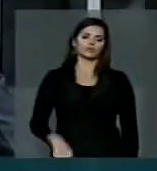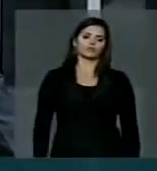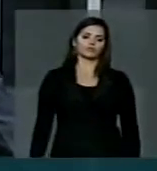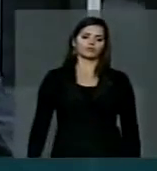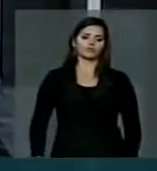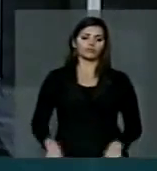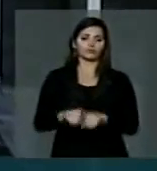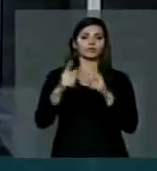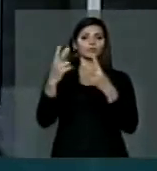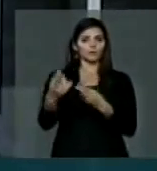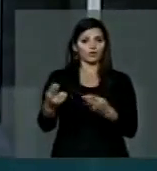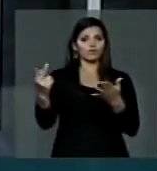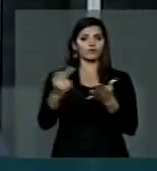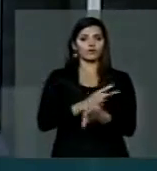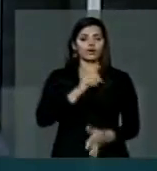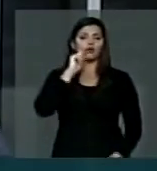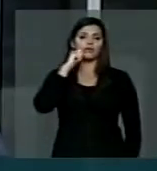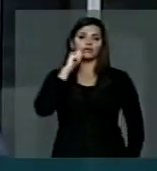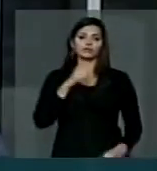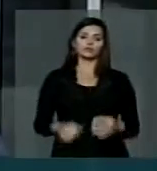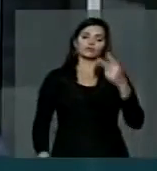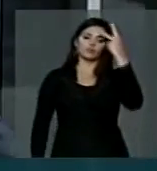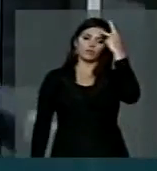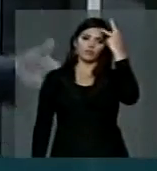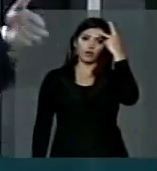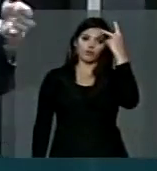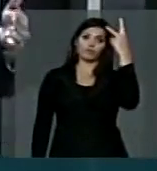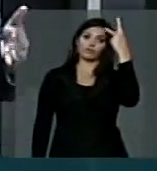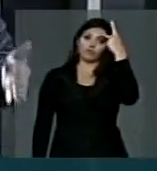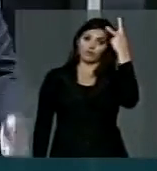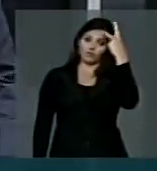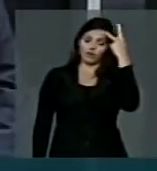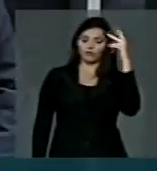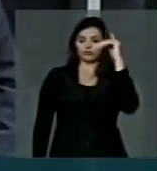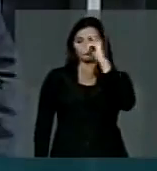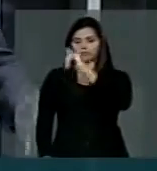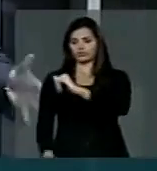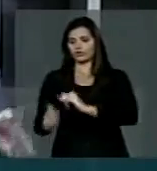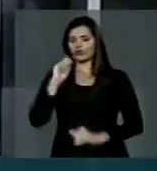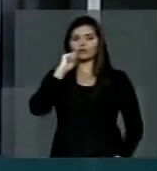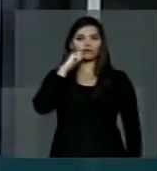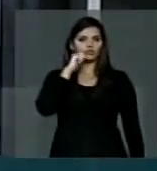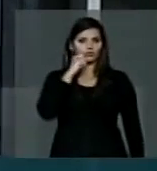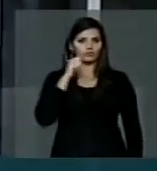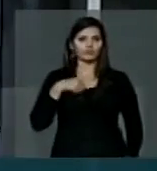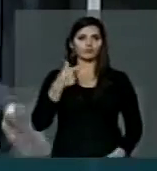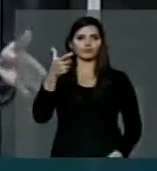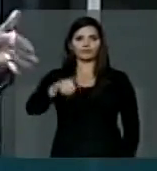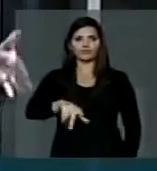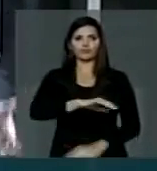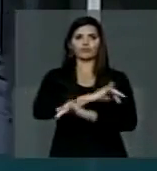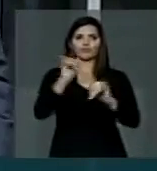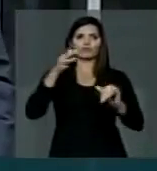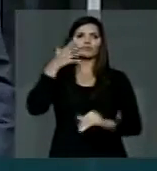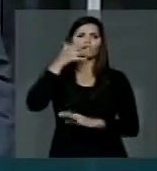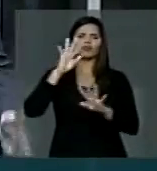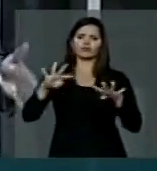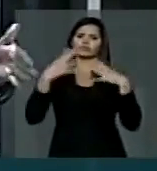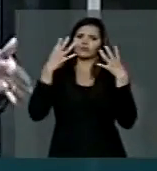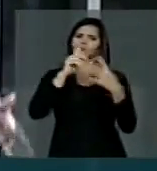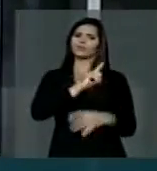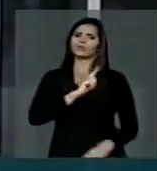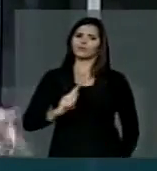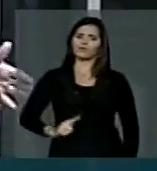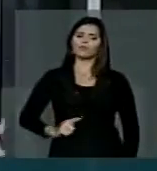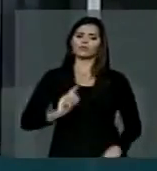e da mesma maneira, Aracaju, São Paulo, São Paulo, Aracaju. Então, fica mais uma vez aqui o nosso pronunciamento, para chamar a atenção do